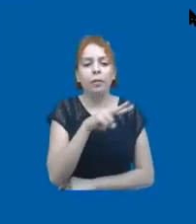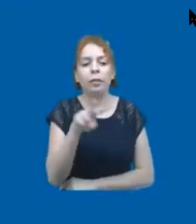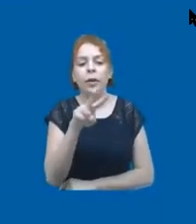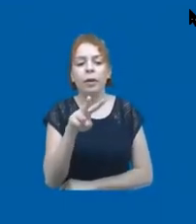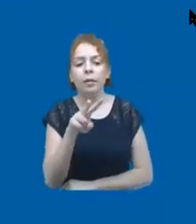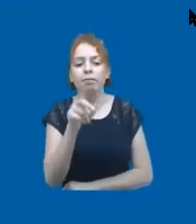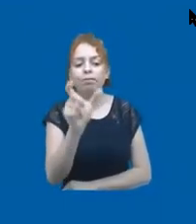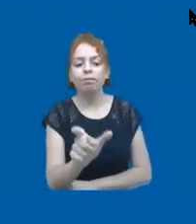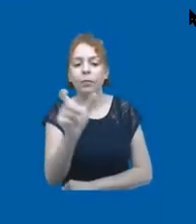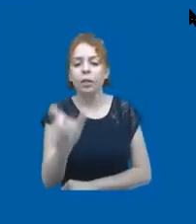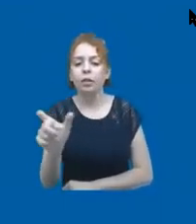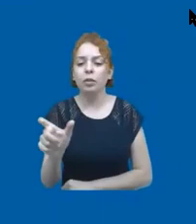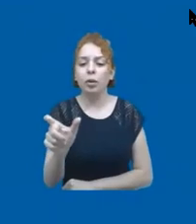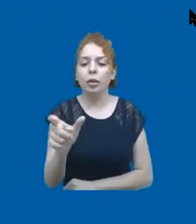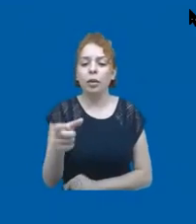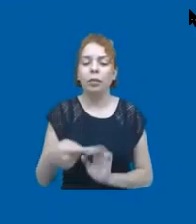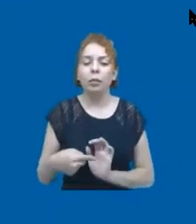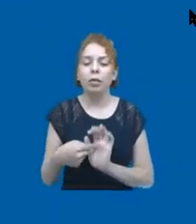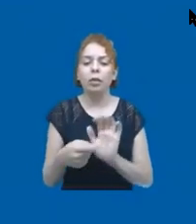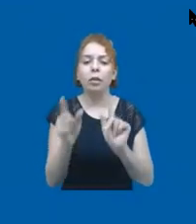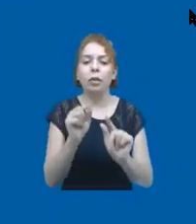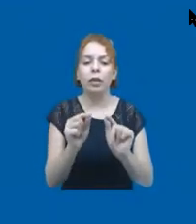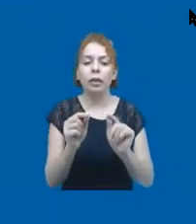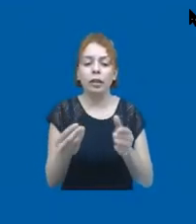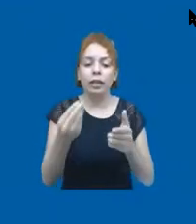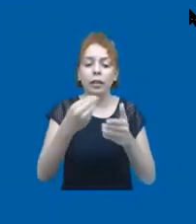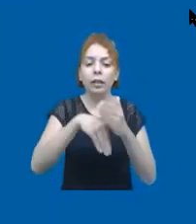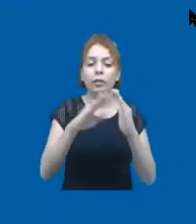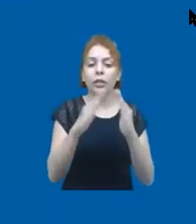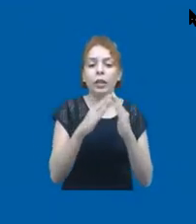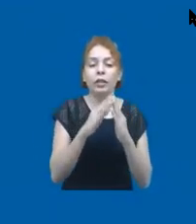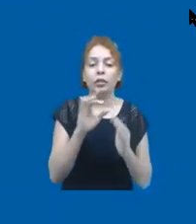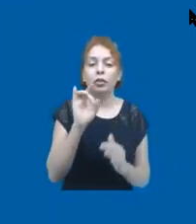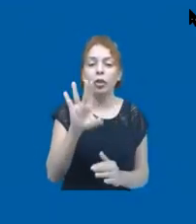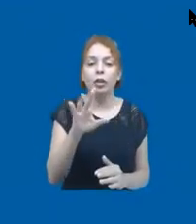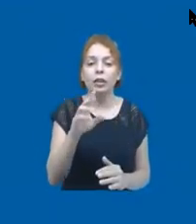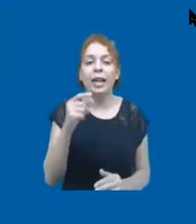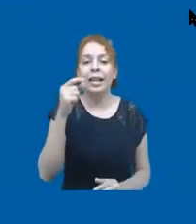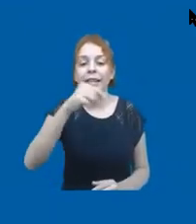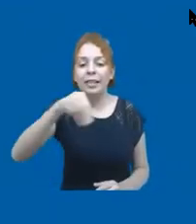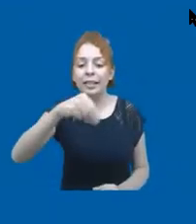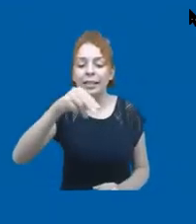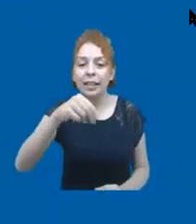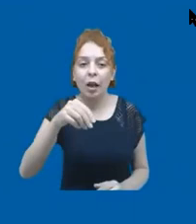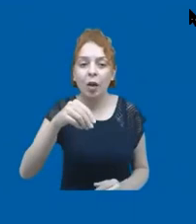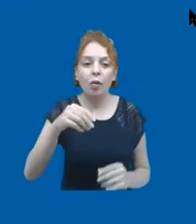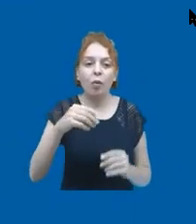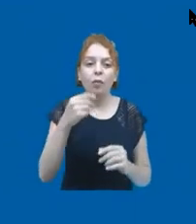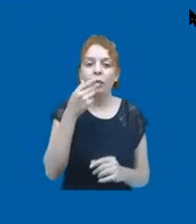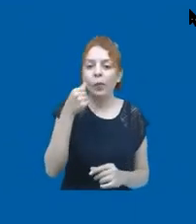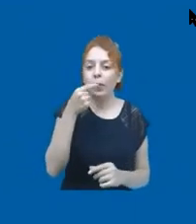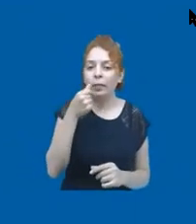mostrar para a gente que na casa delas só tinha sal, só tinha farinha, que haviam